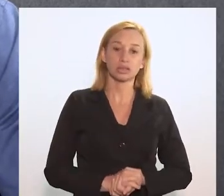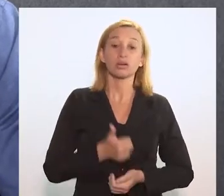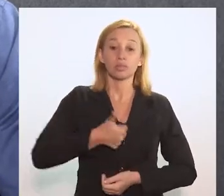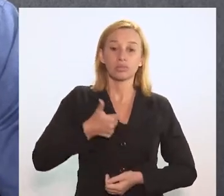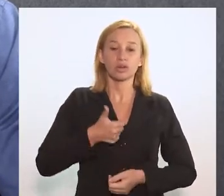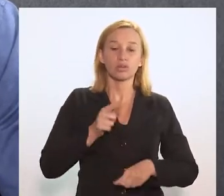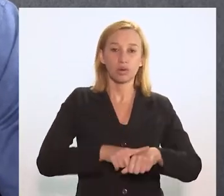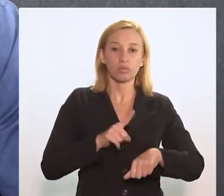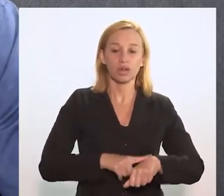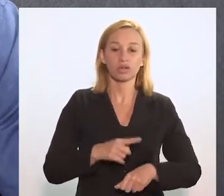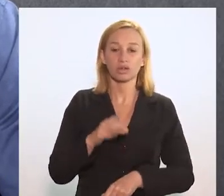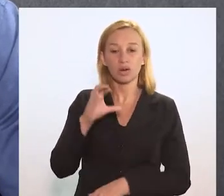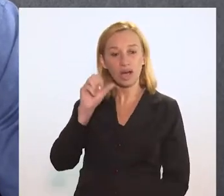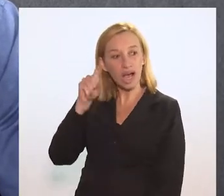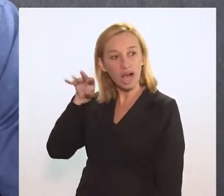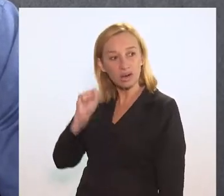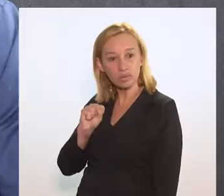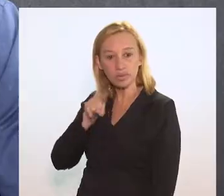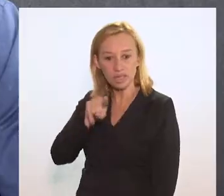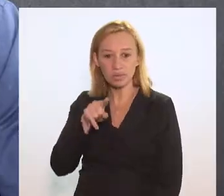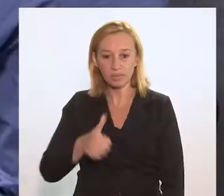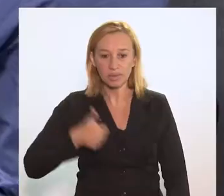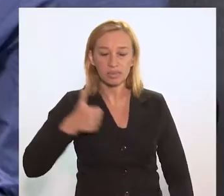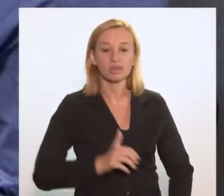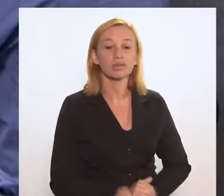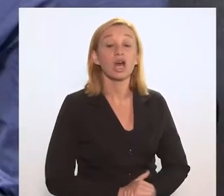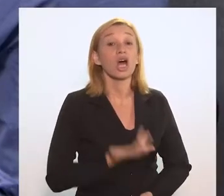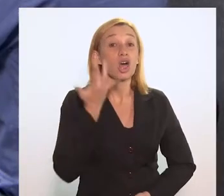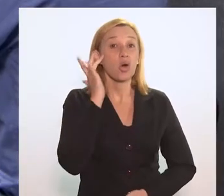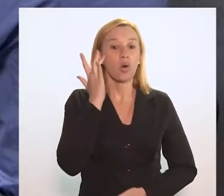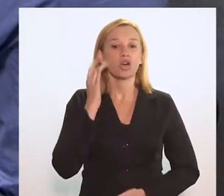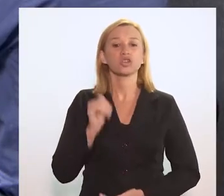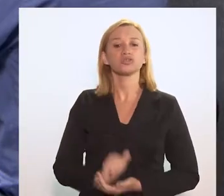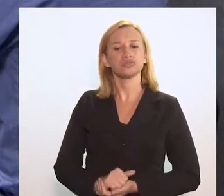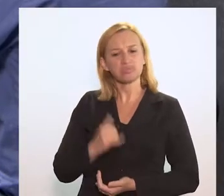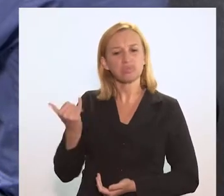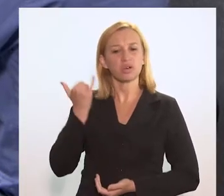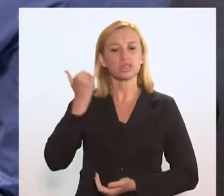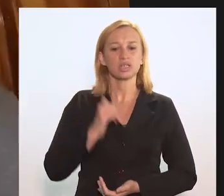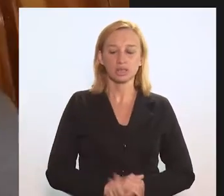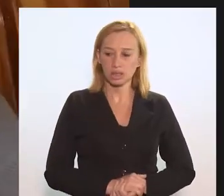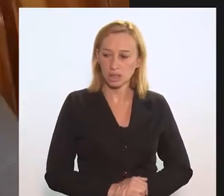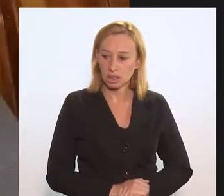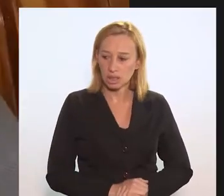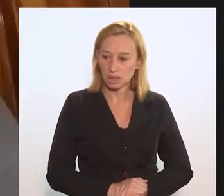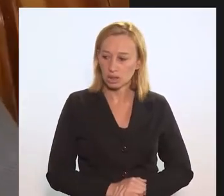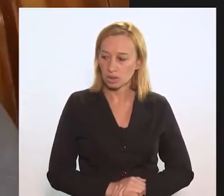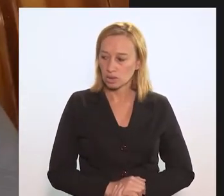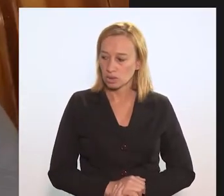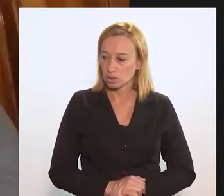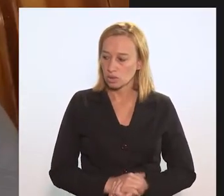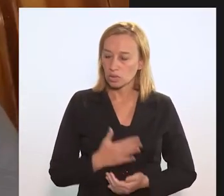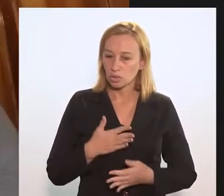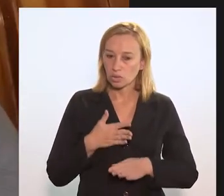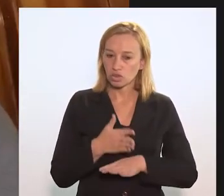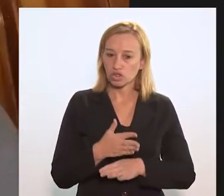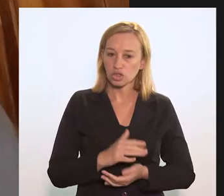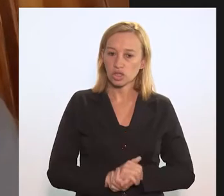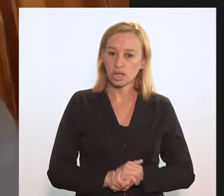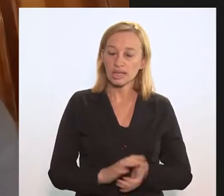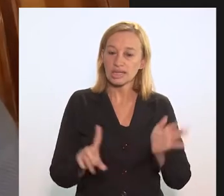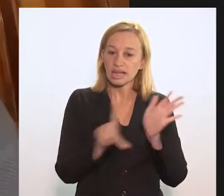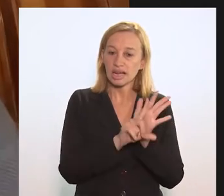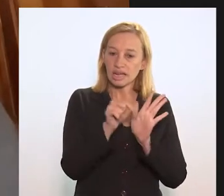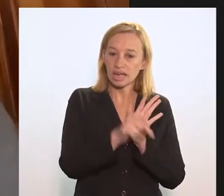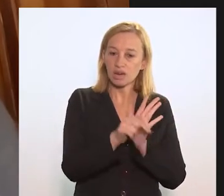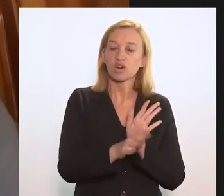num primeiro momento? Carlos, você primeiro. Eu acho que um aspecto importante contido nessa, não é